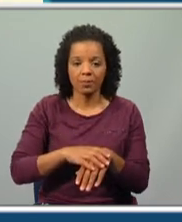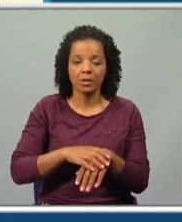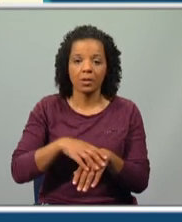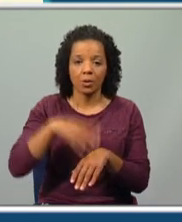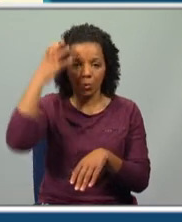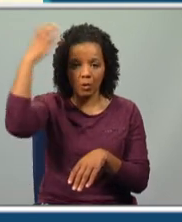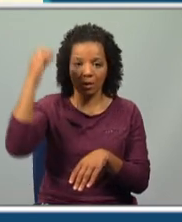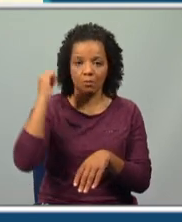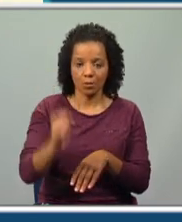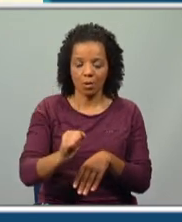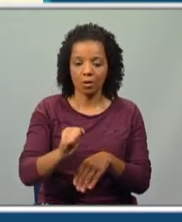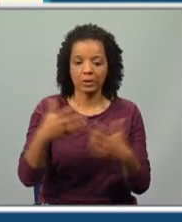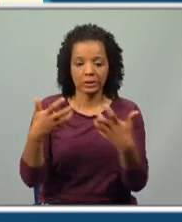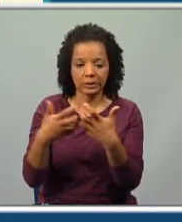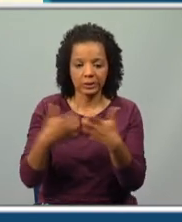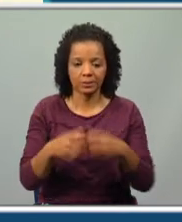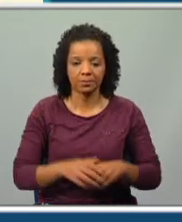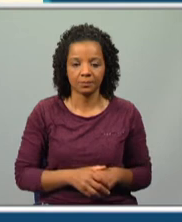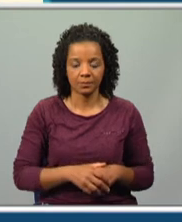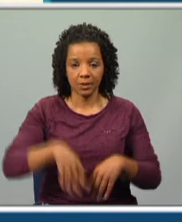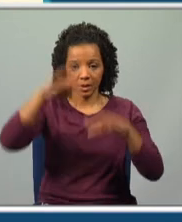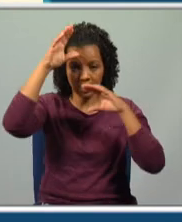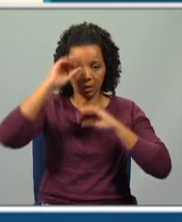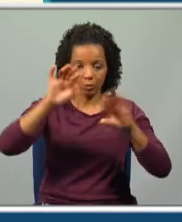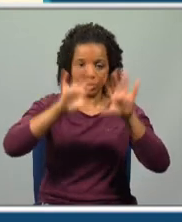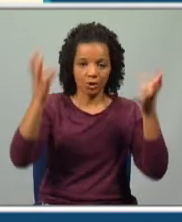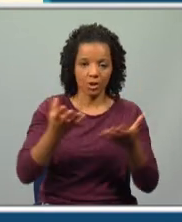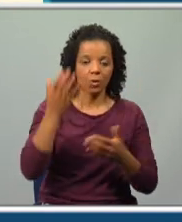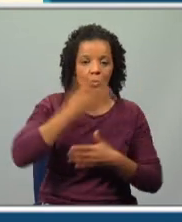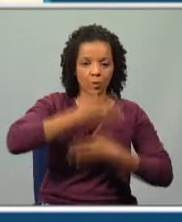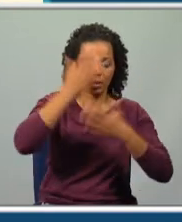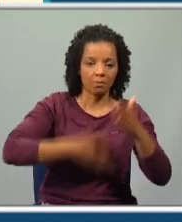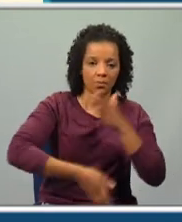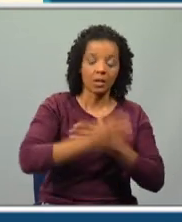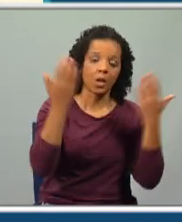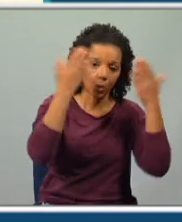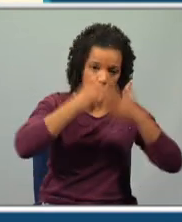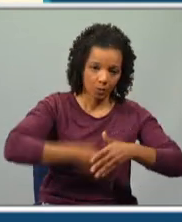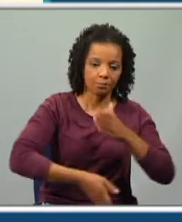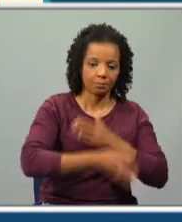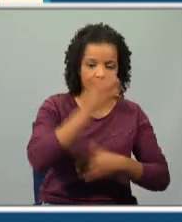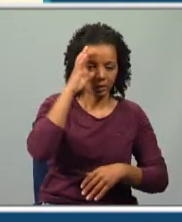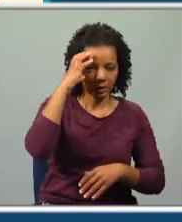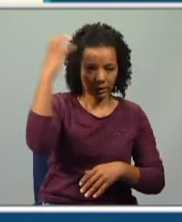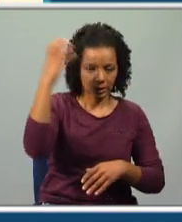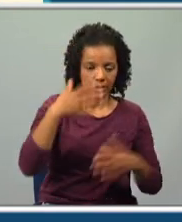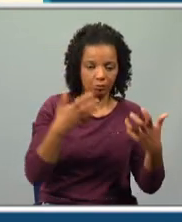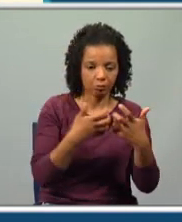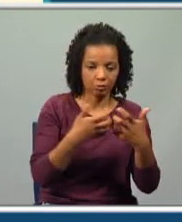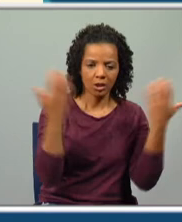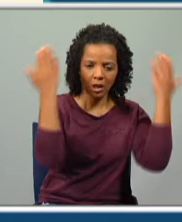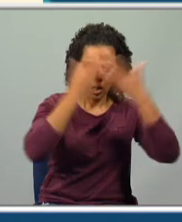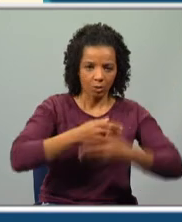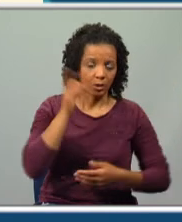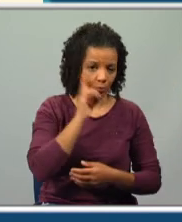combate. Portanto, os dois momentos, a lua cheia, o dia de partida ou a noite de partida do rei para a batalha, e a noite tem aqui